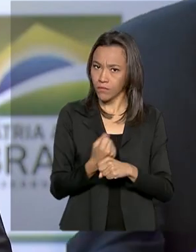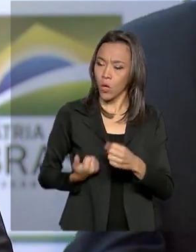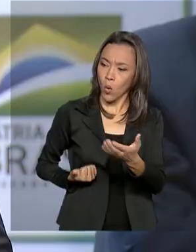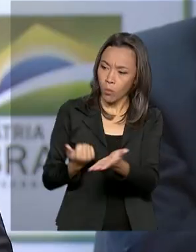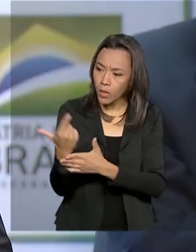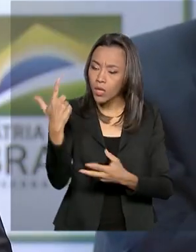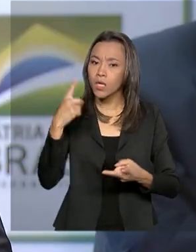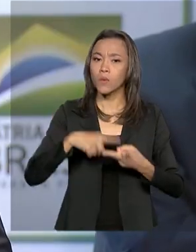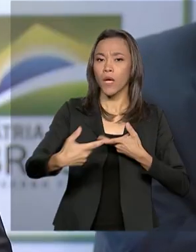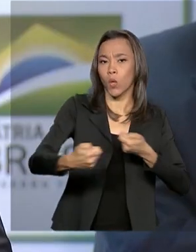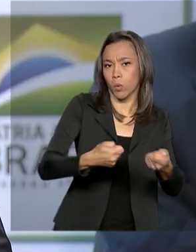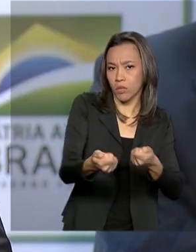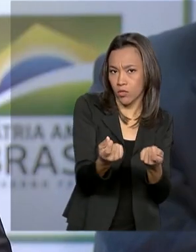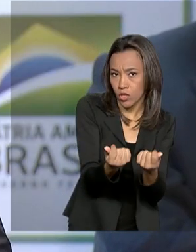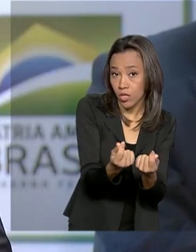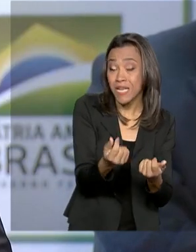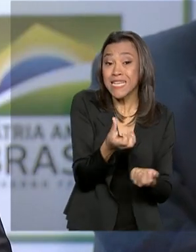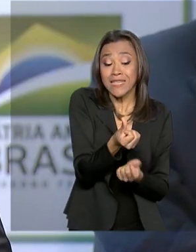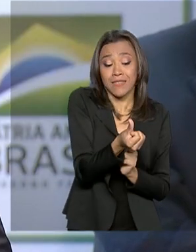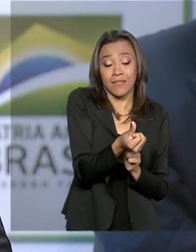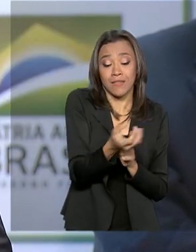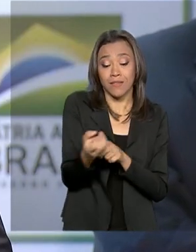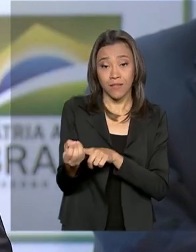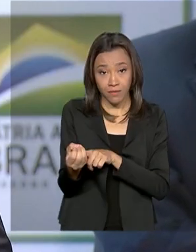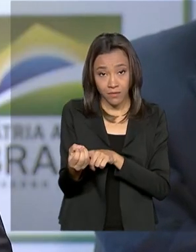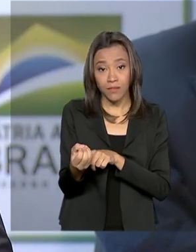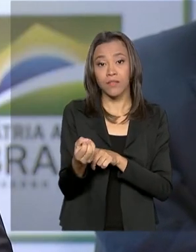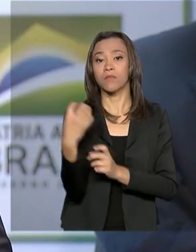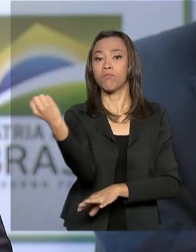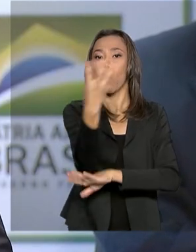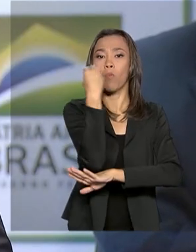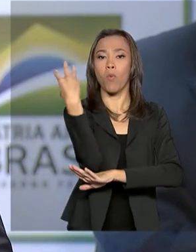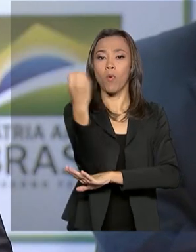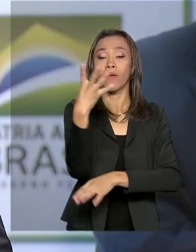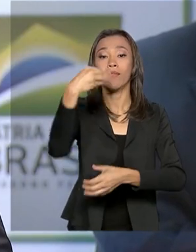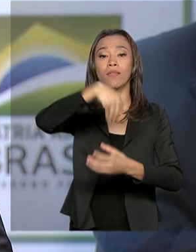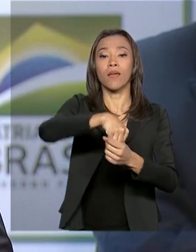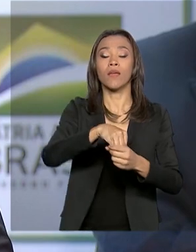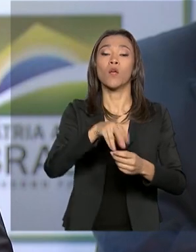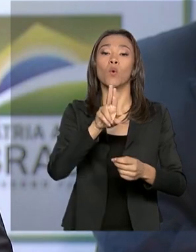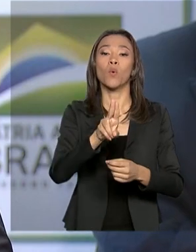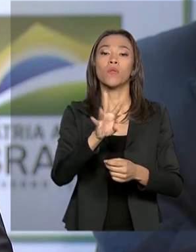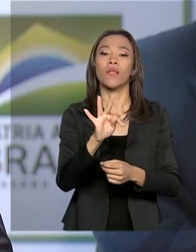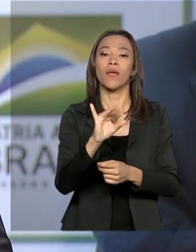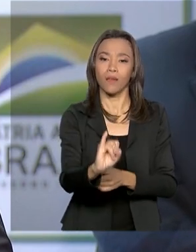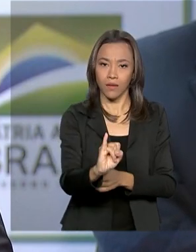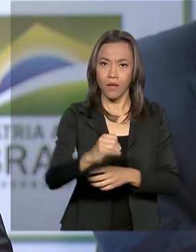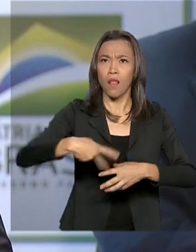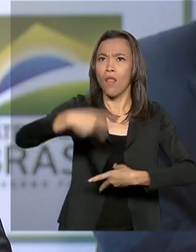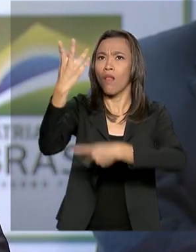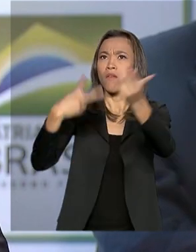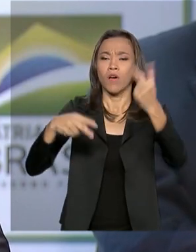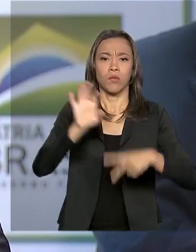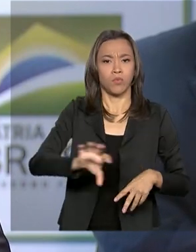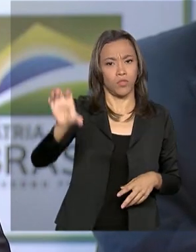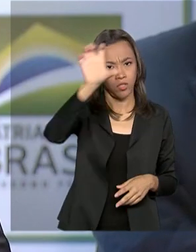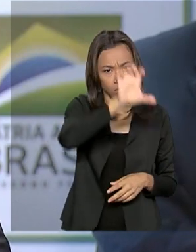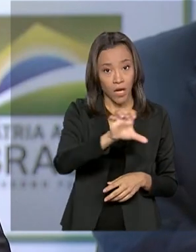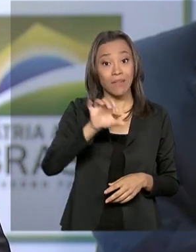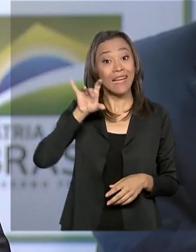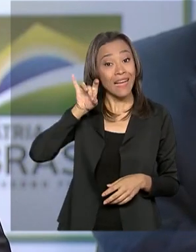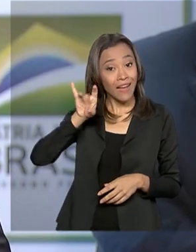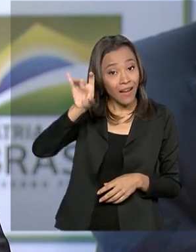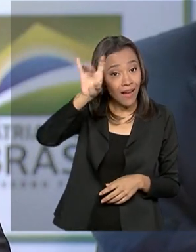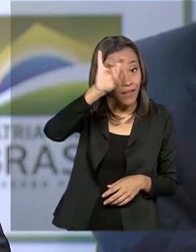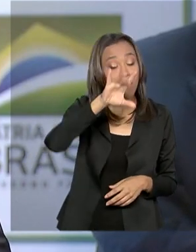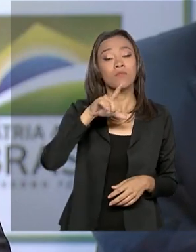economia. 600 ambulâncias com UTIs mandadas para todo o território nacional. Cada uma de acordo com o critério técnico